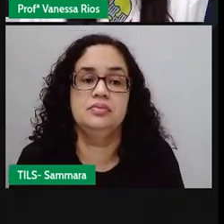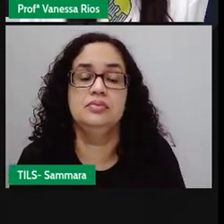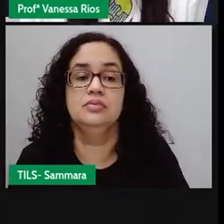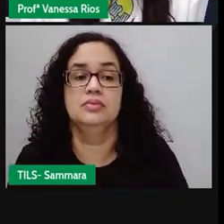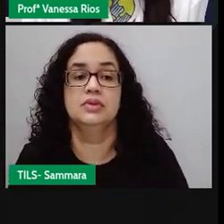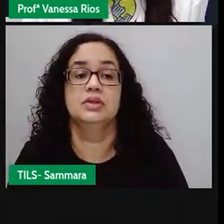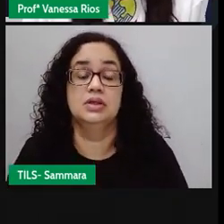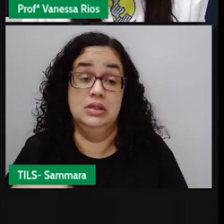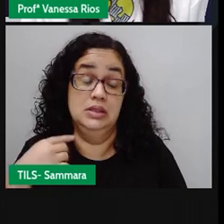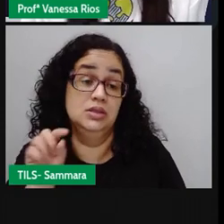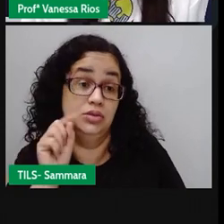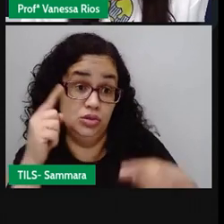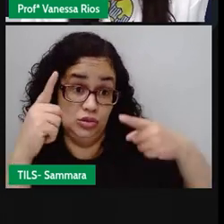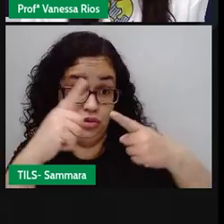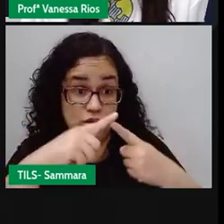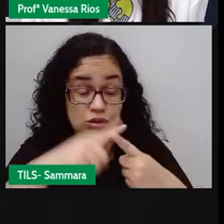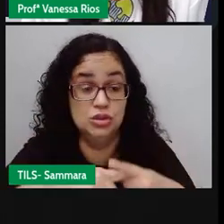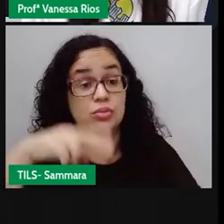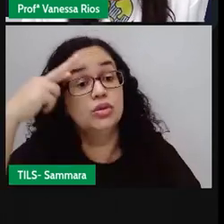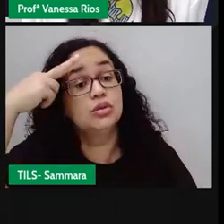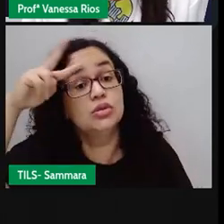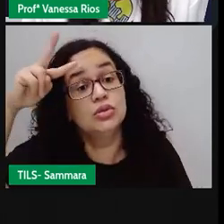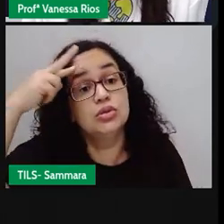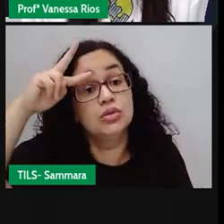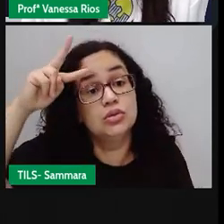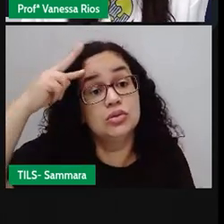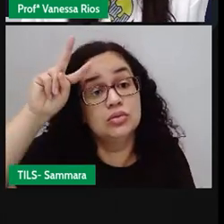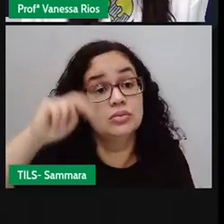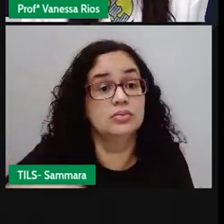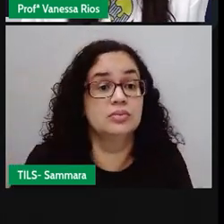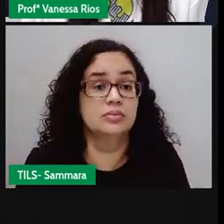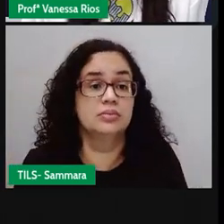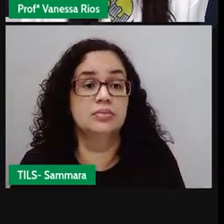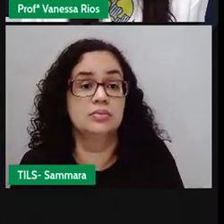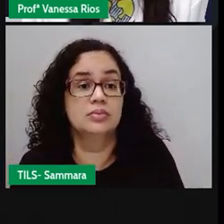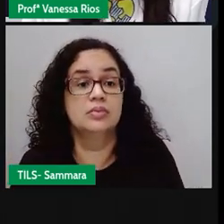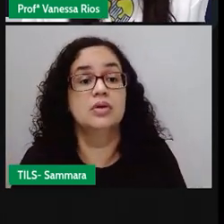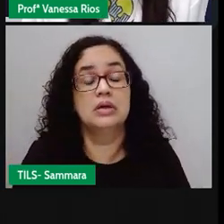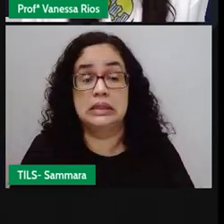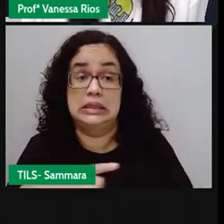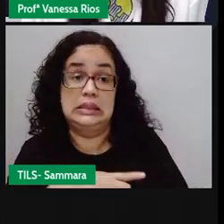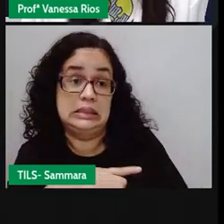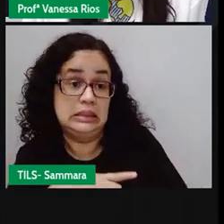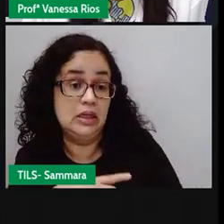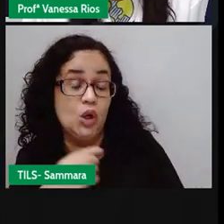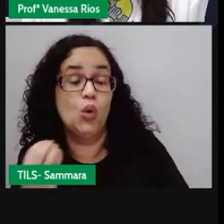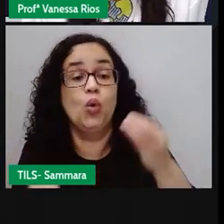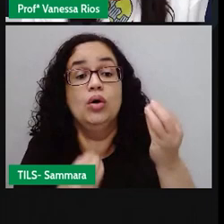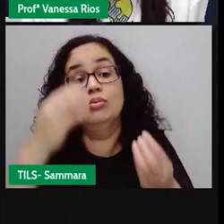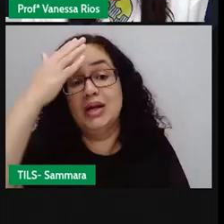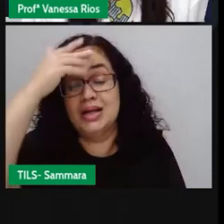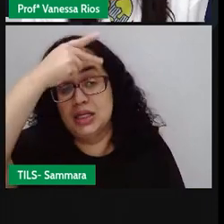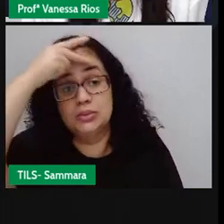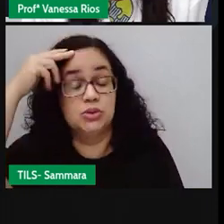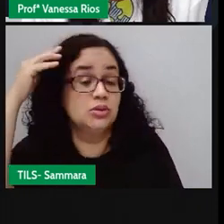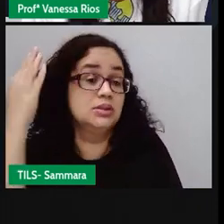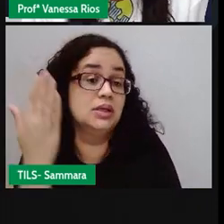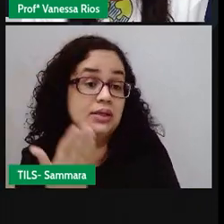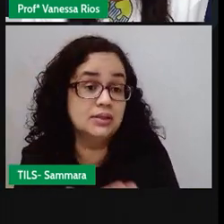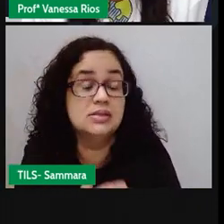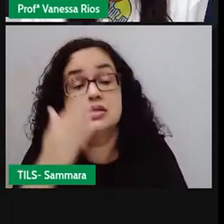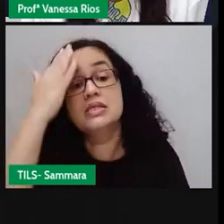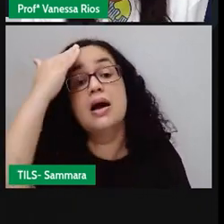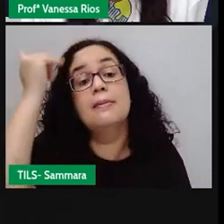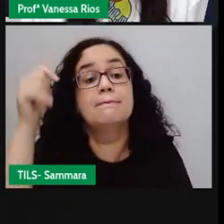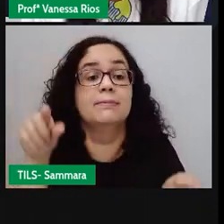Através desses tipos de histórias, as pessoas passam aí os seus valores, as suas crenças, os seus saberes